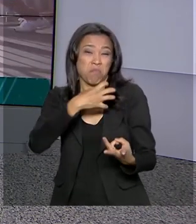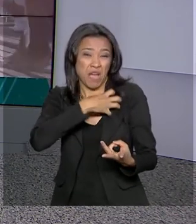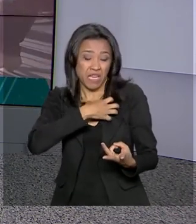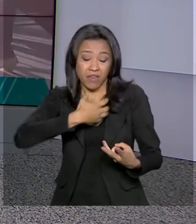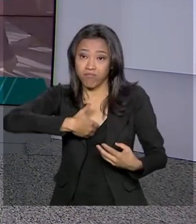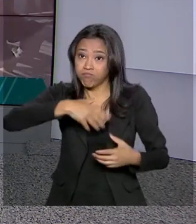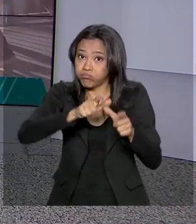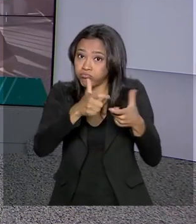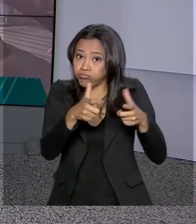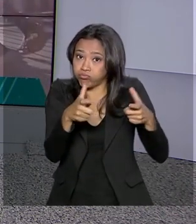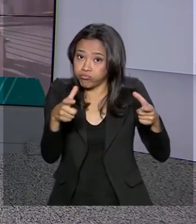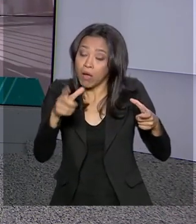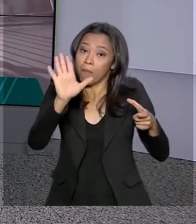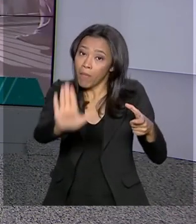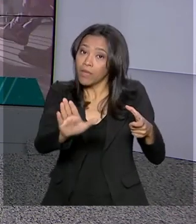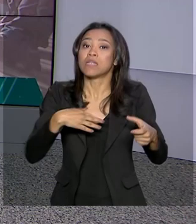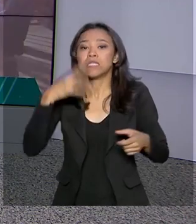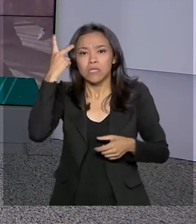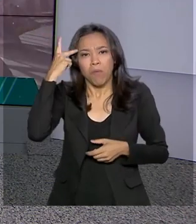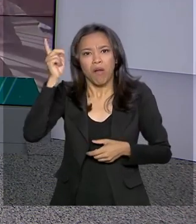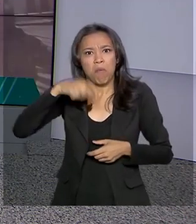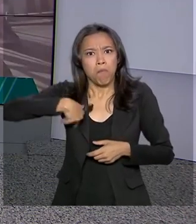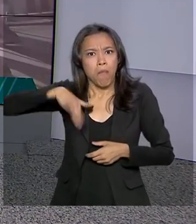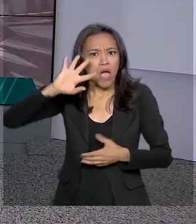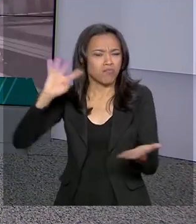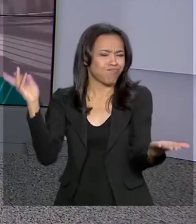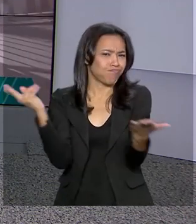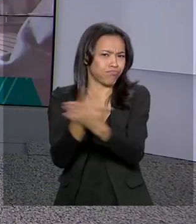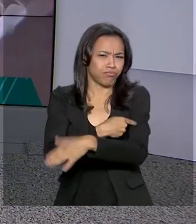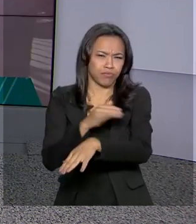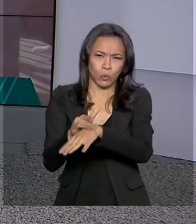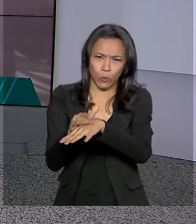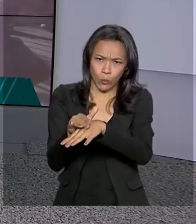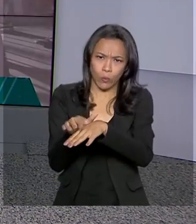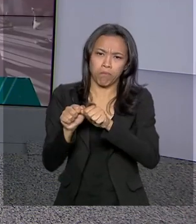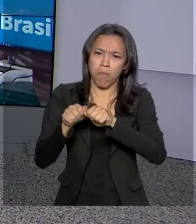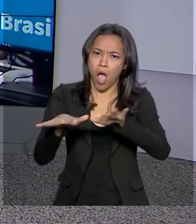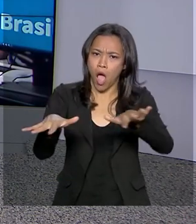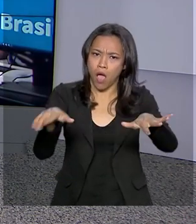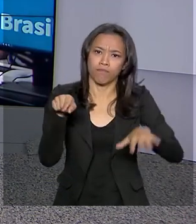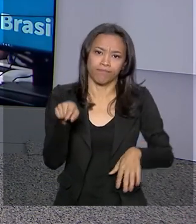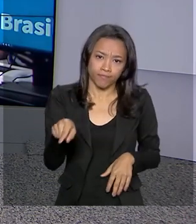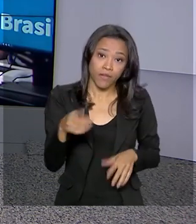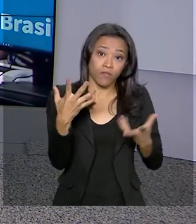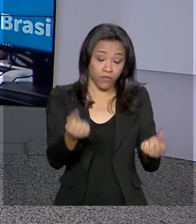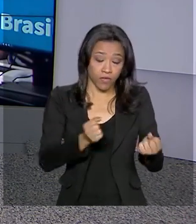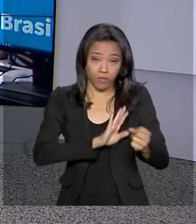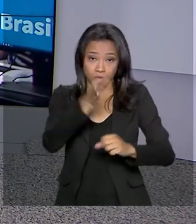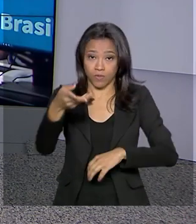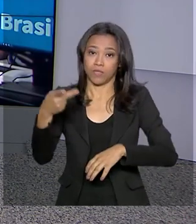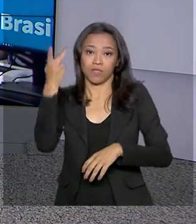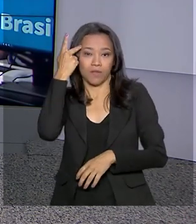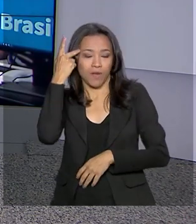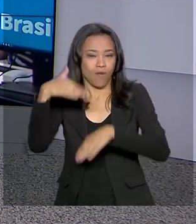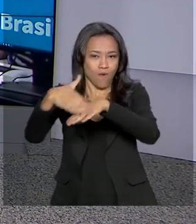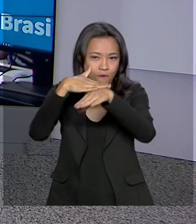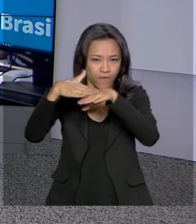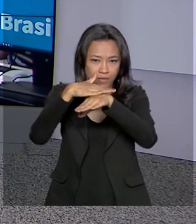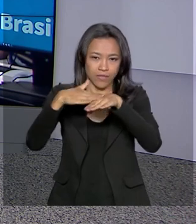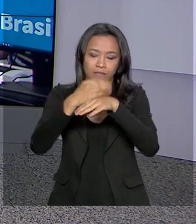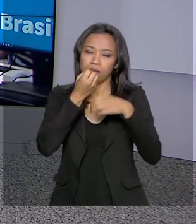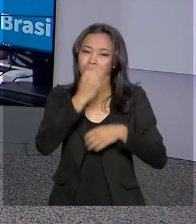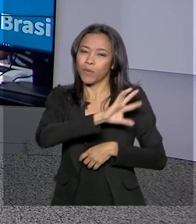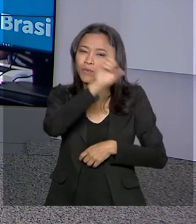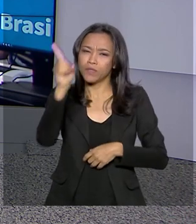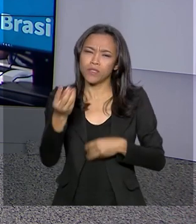casos da doença. Mas é São Paulo que concentra mais casos. Vamos, então, até a capital paulista conversar com Ricardo Ferraz. Ricardo, bom dia para